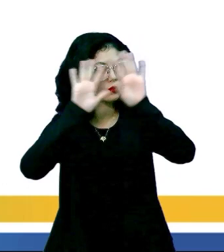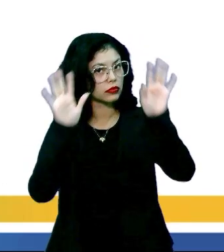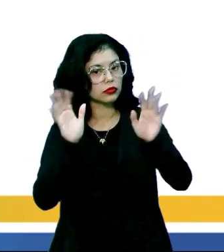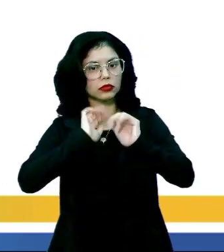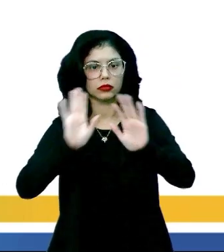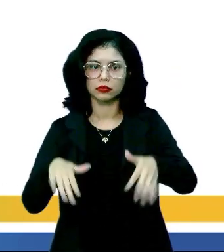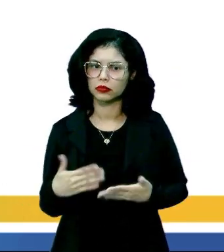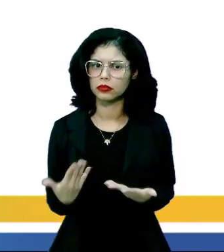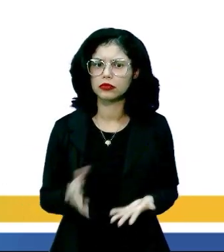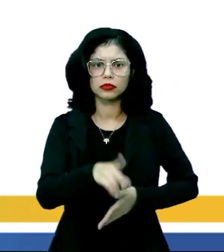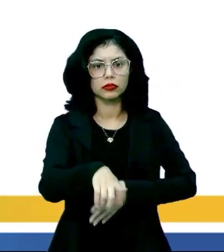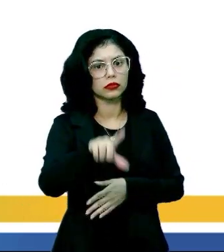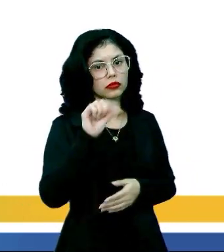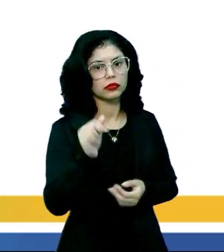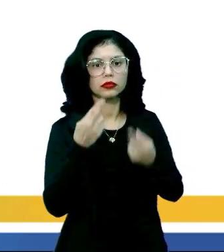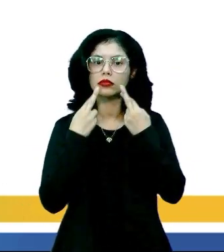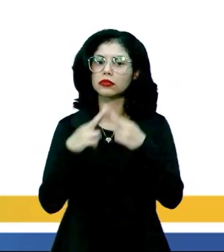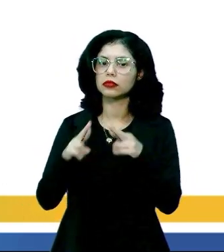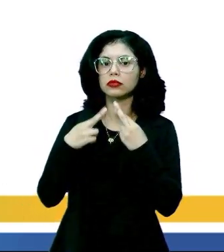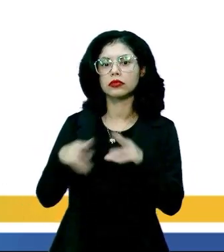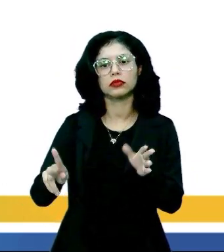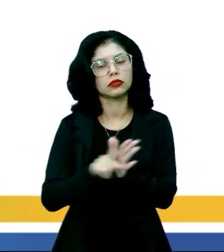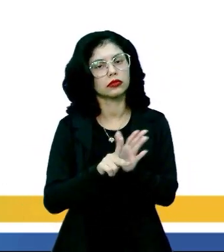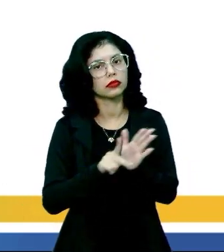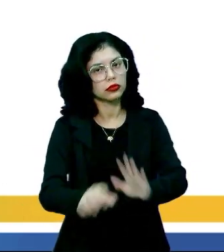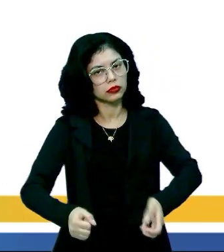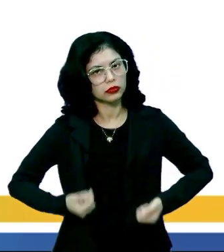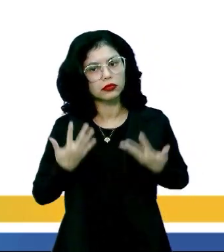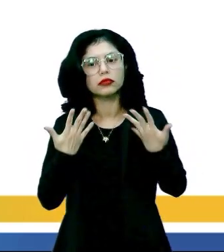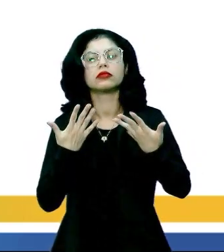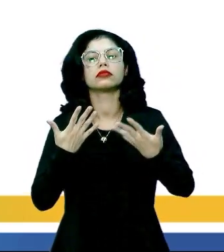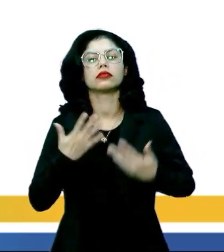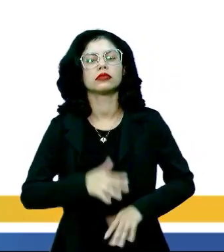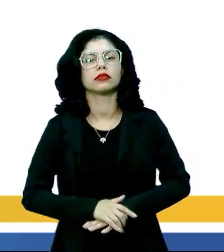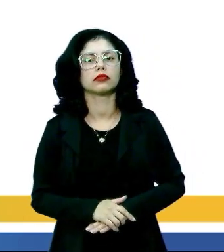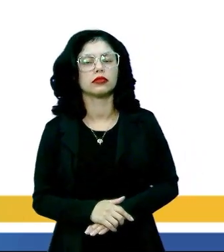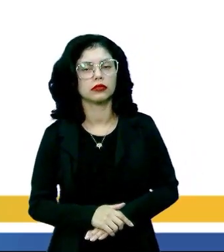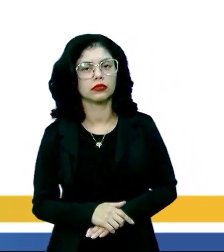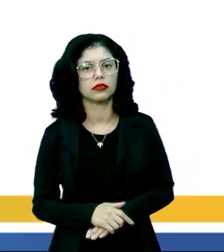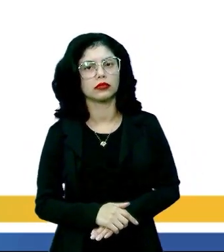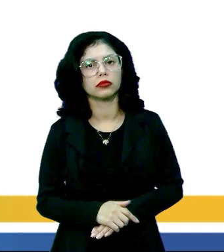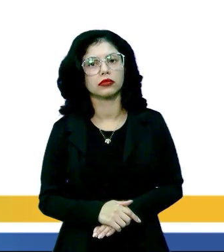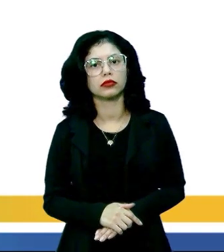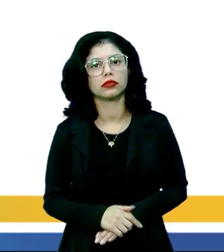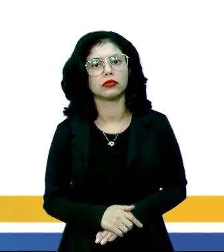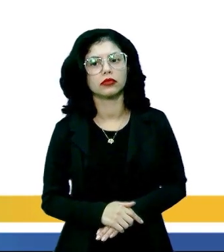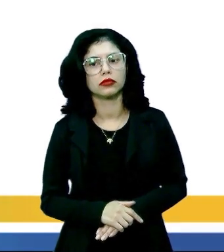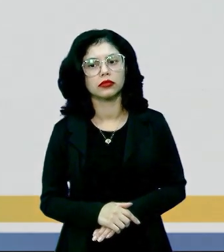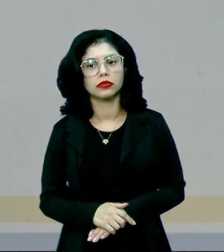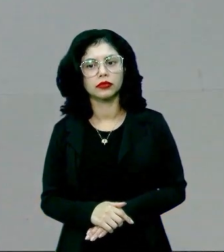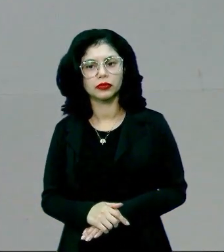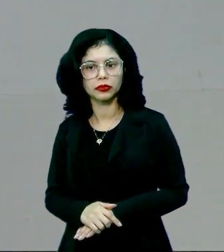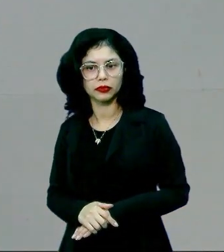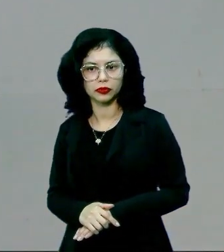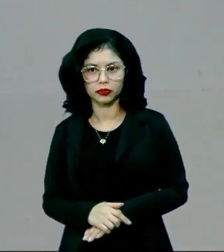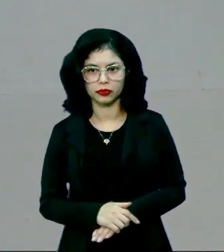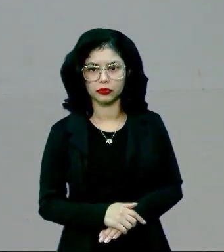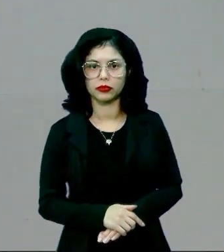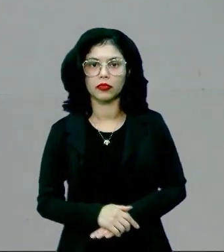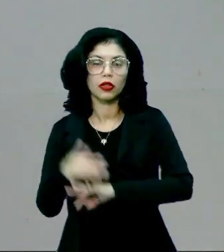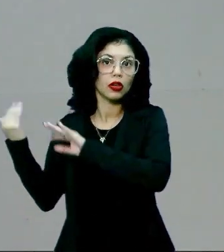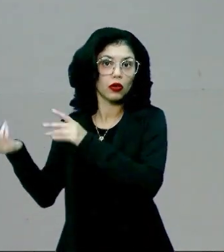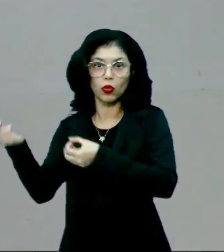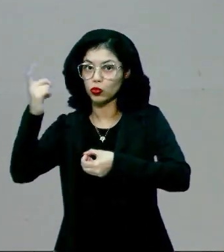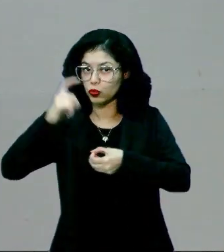um governo que esclarecia quais eram as prioridades reclamadas pelos manifestantes. Eu vou